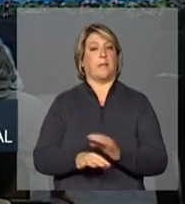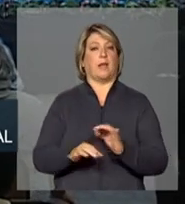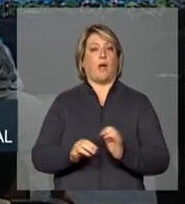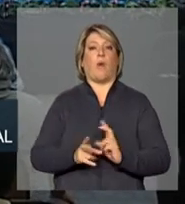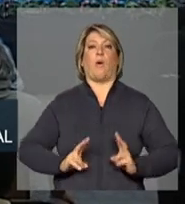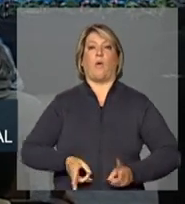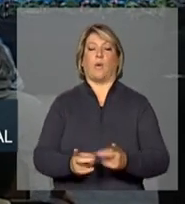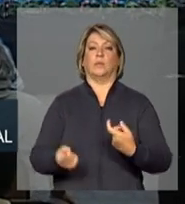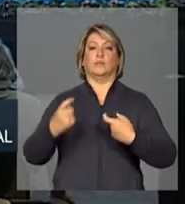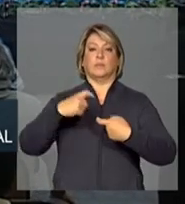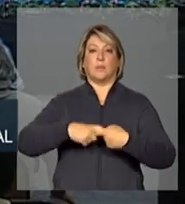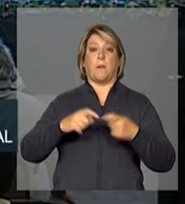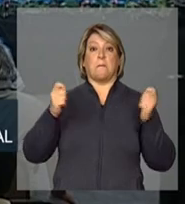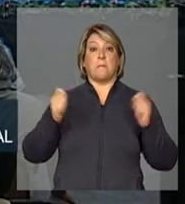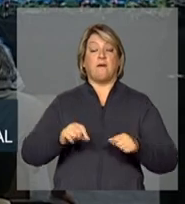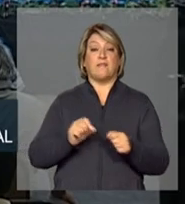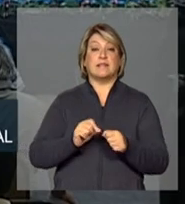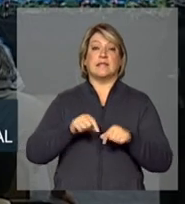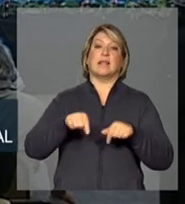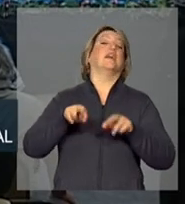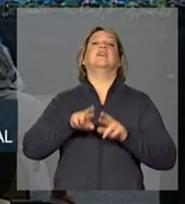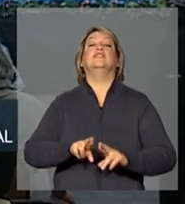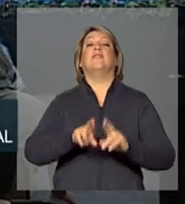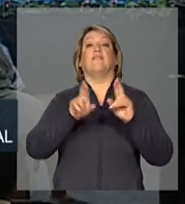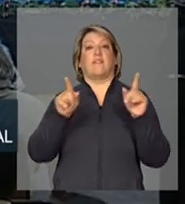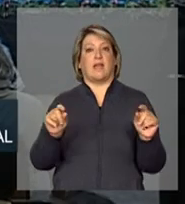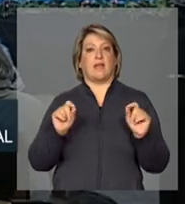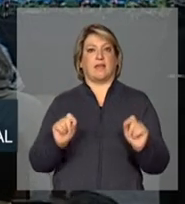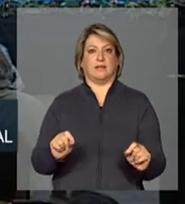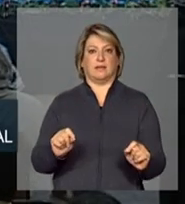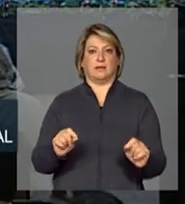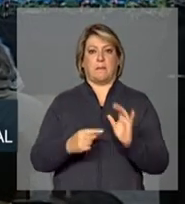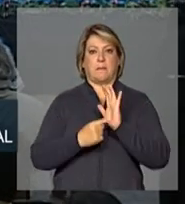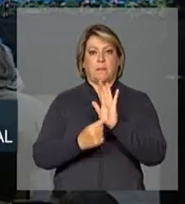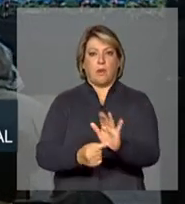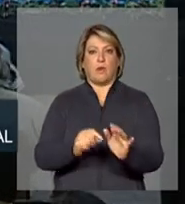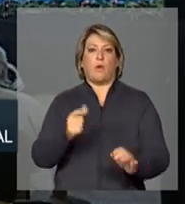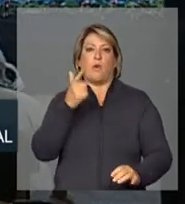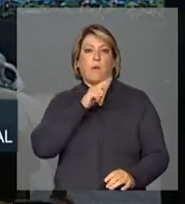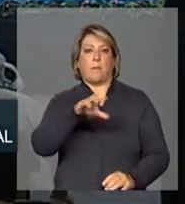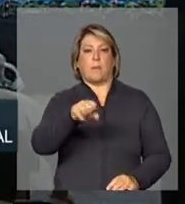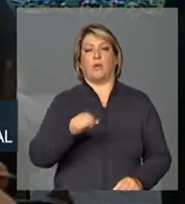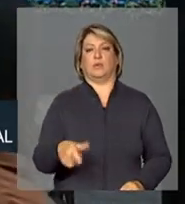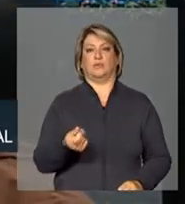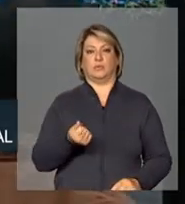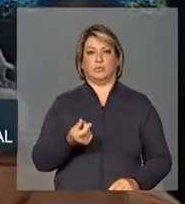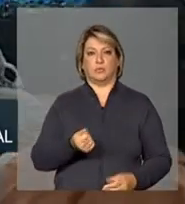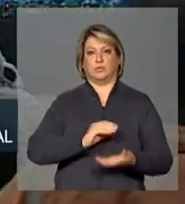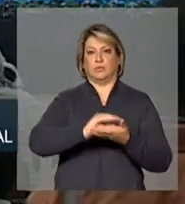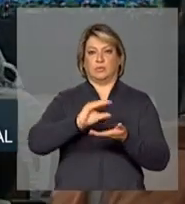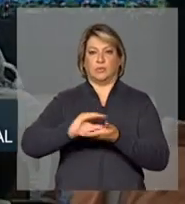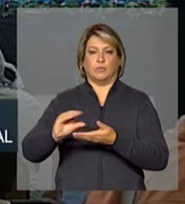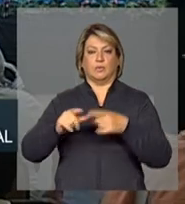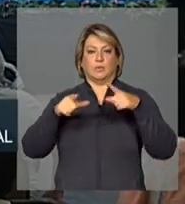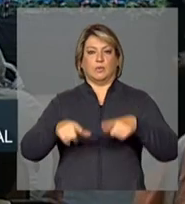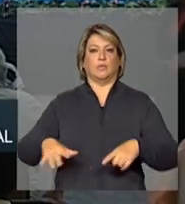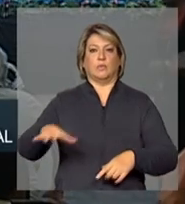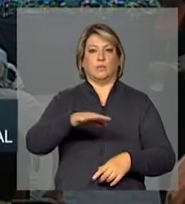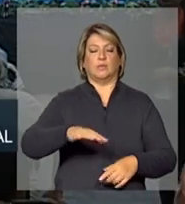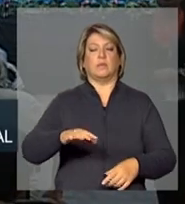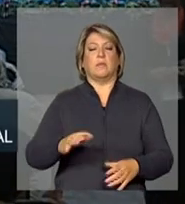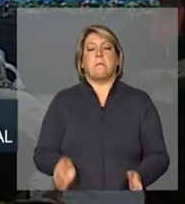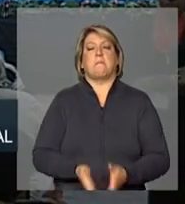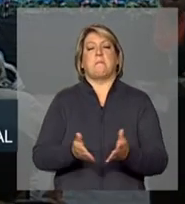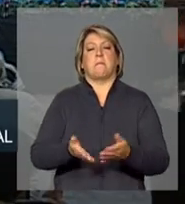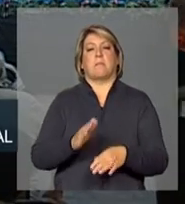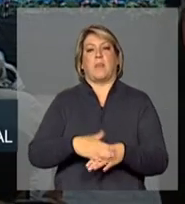um parceiro que possa fazer essa diferença na alocação de recursos em favor das regiões menos